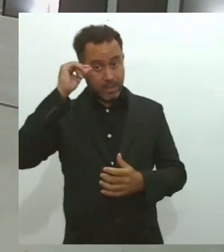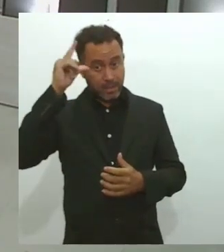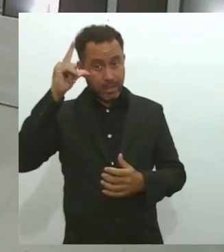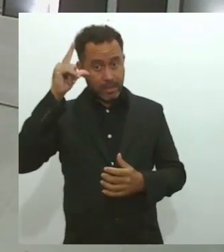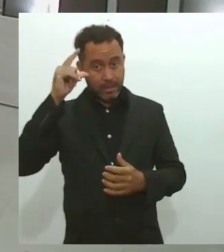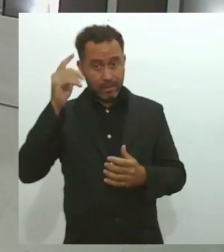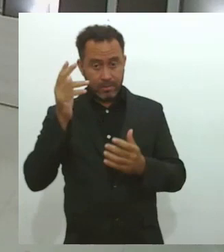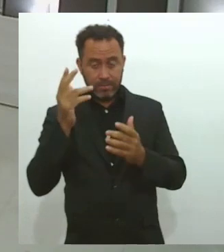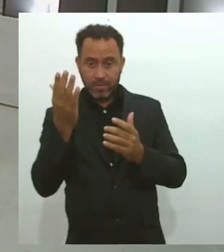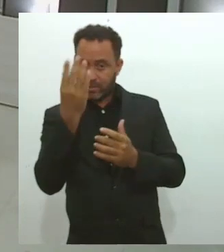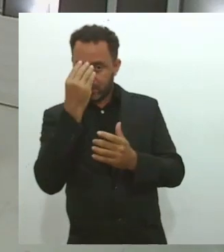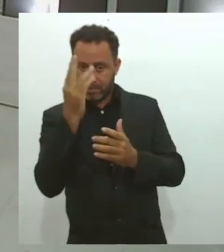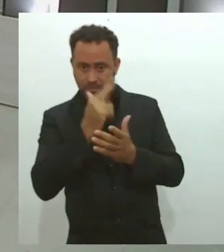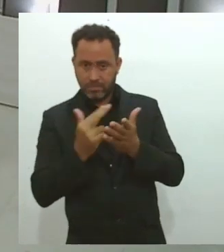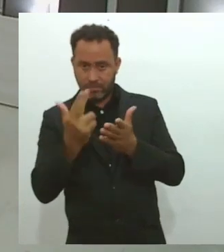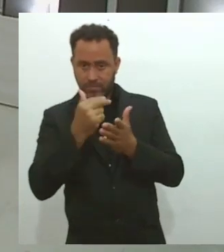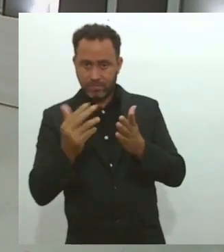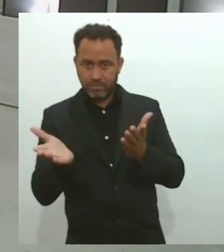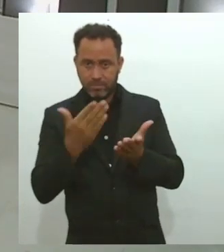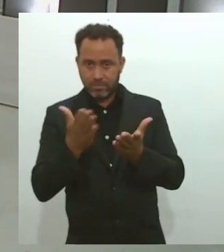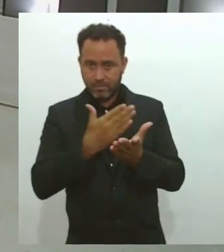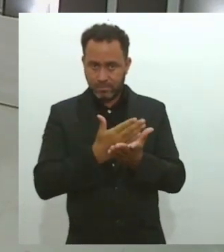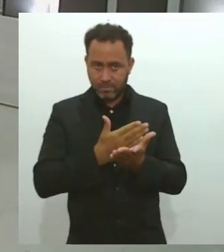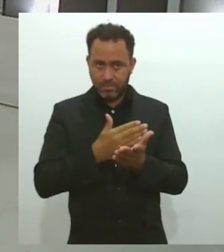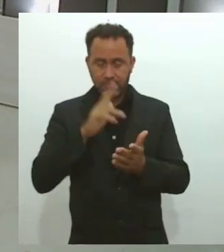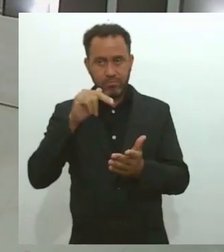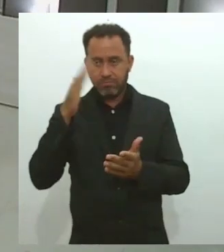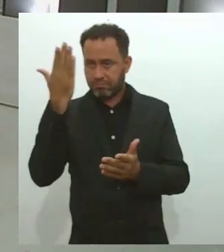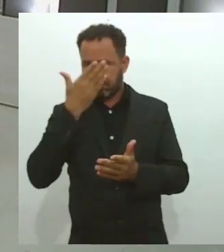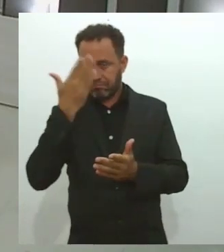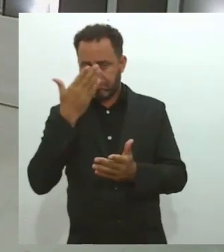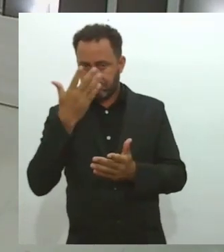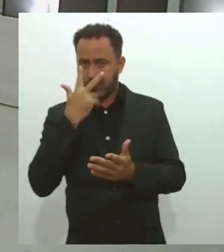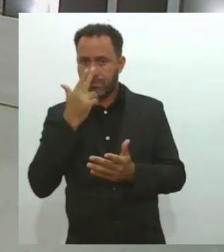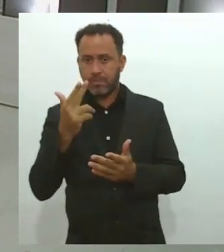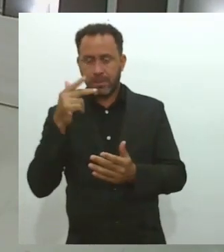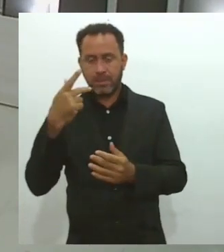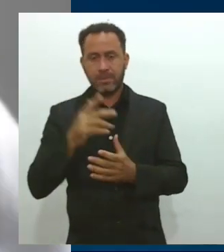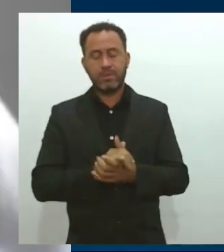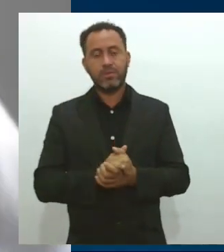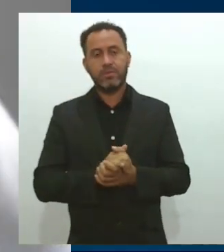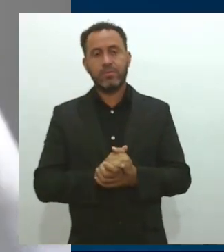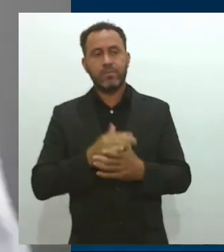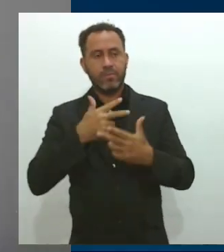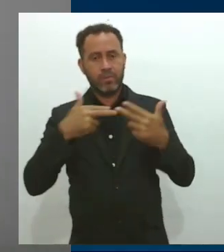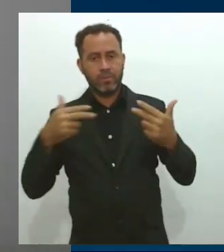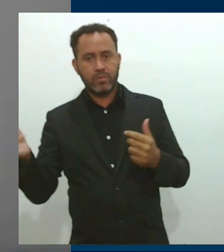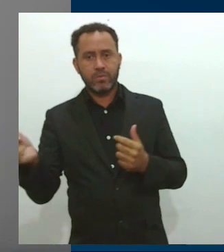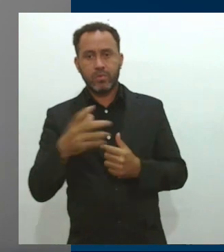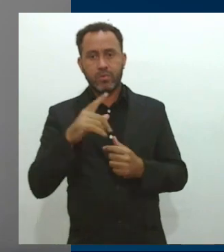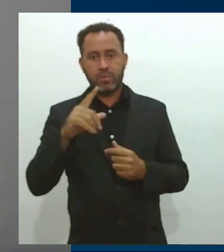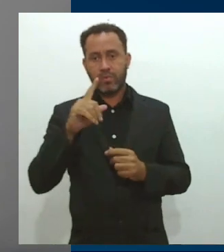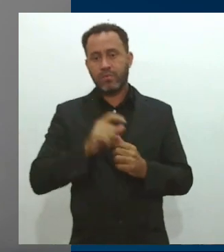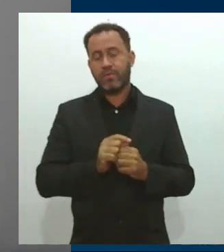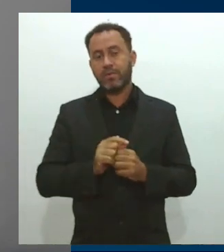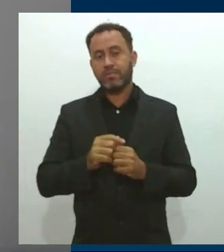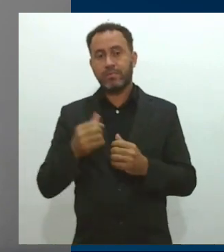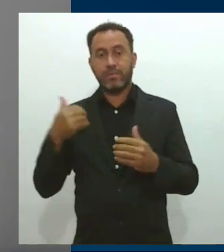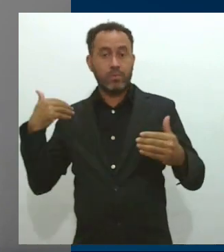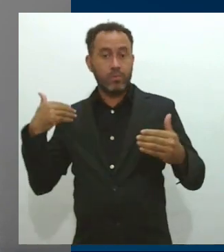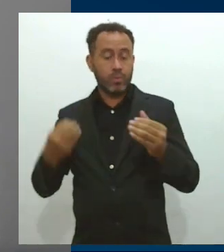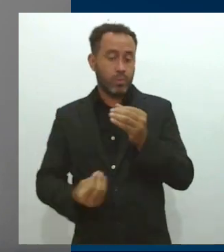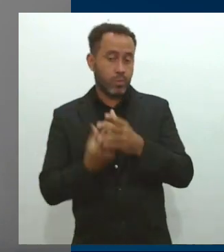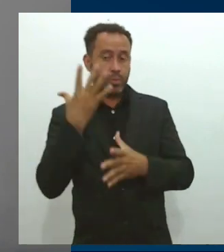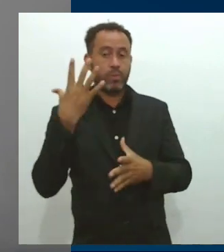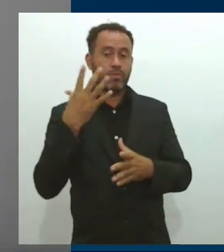álbum, eu na verdade nunca tinha visto algo parecido. É algo realmente pioneiro. É um álbum